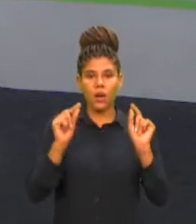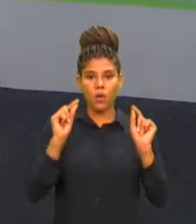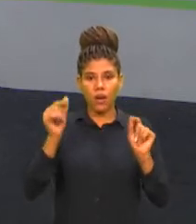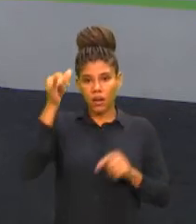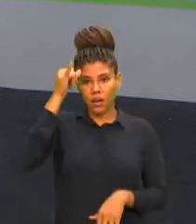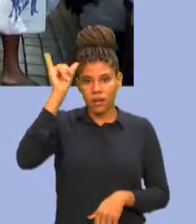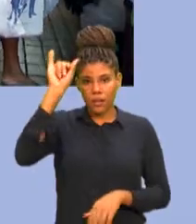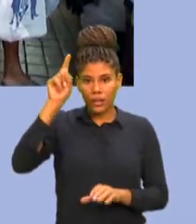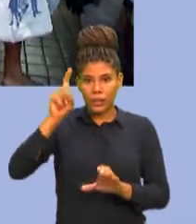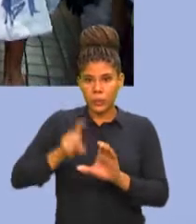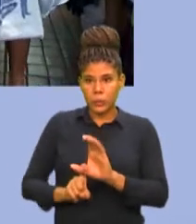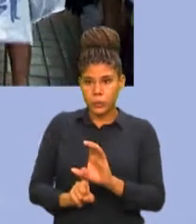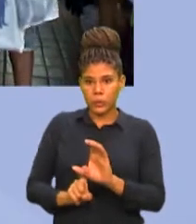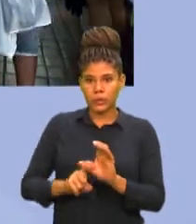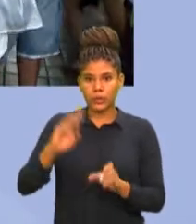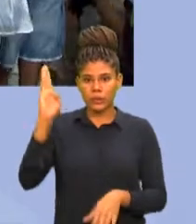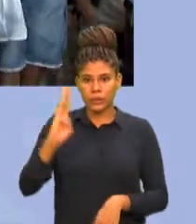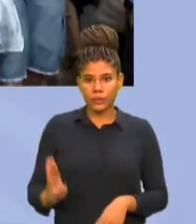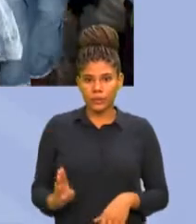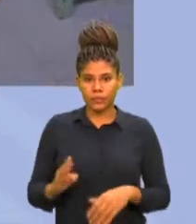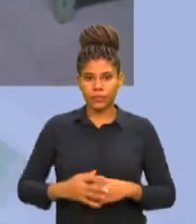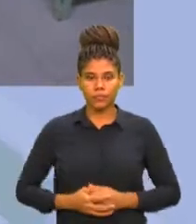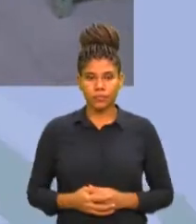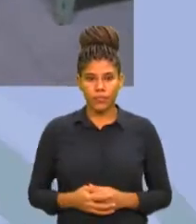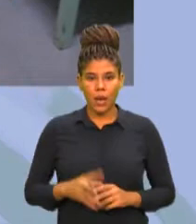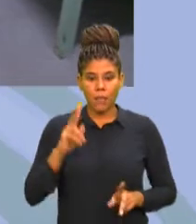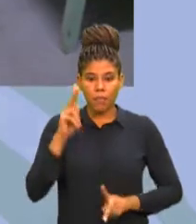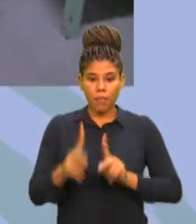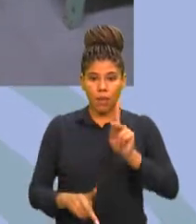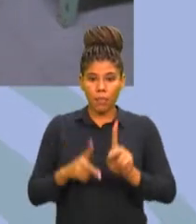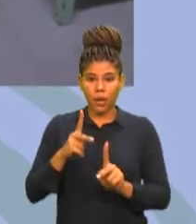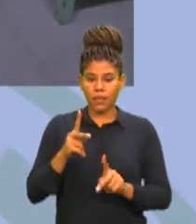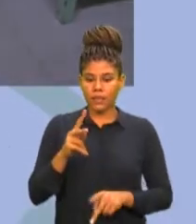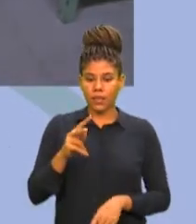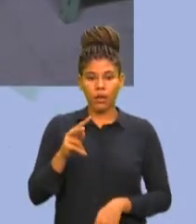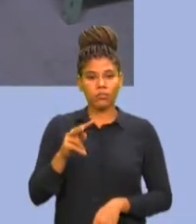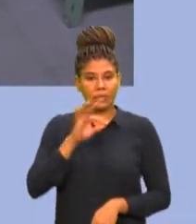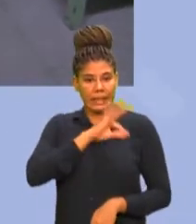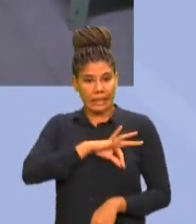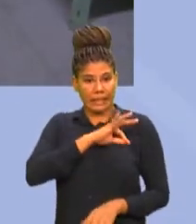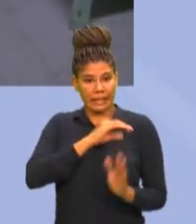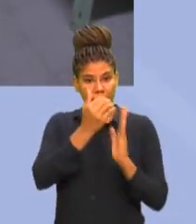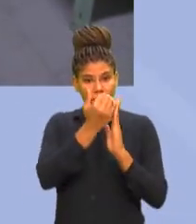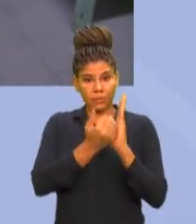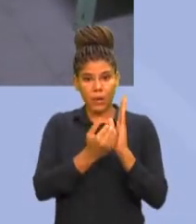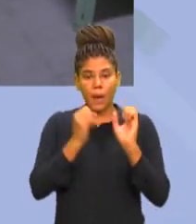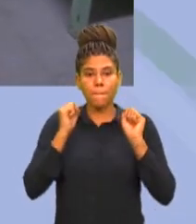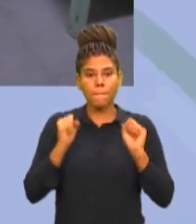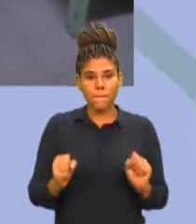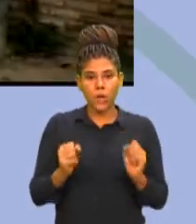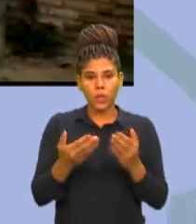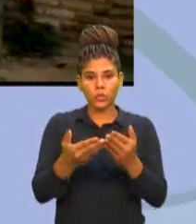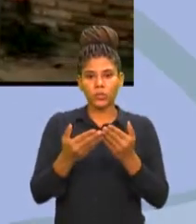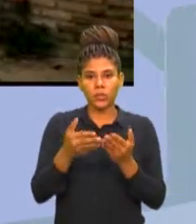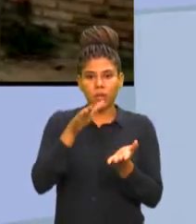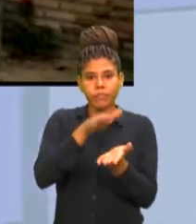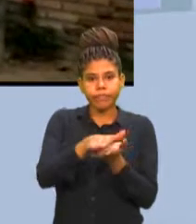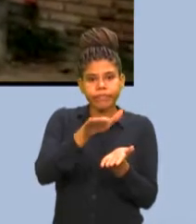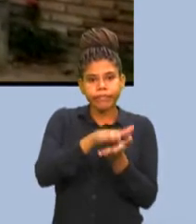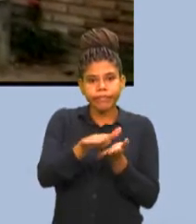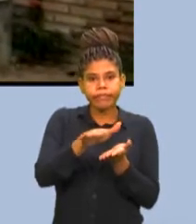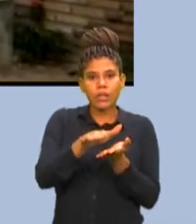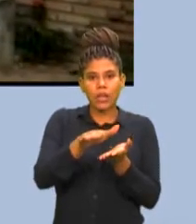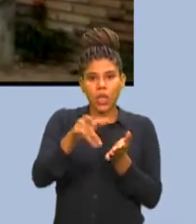brasileiros. População de baixa renda em Fortaleza já pode solicitar emissão gratuita da segunda via de documentos,